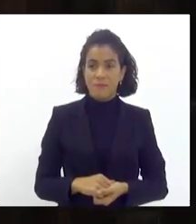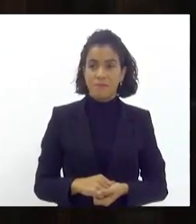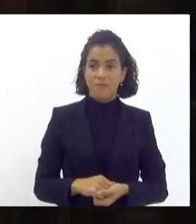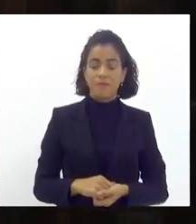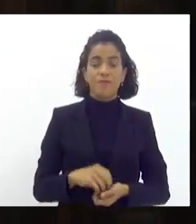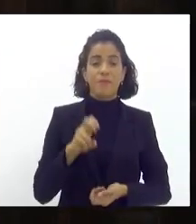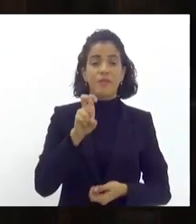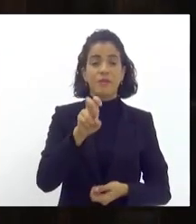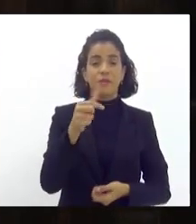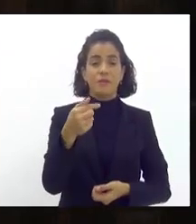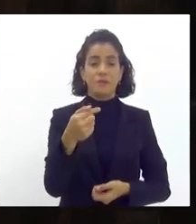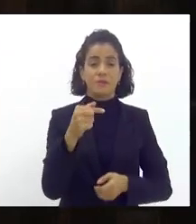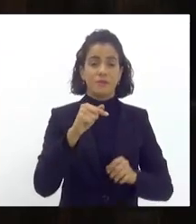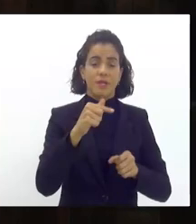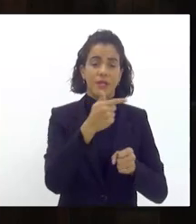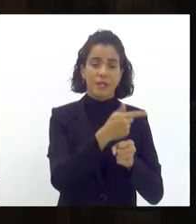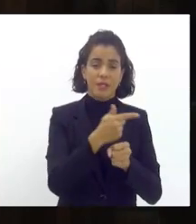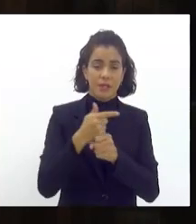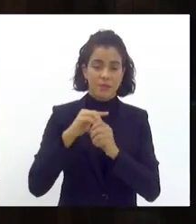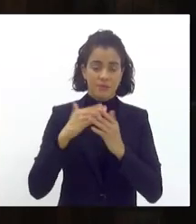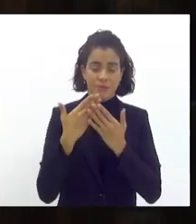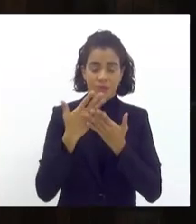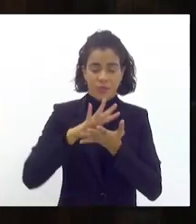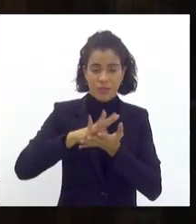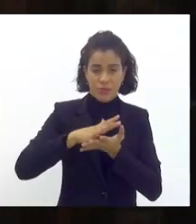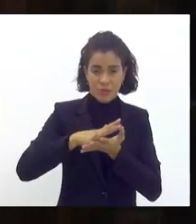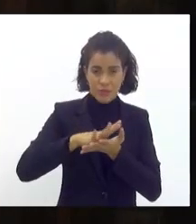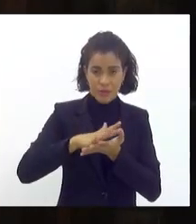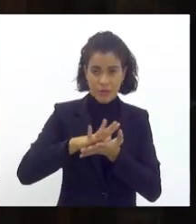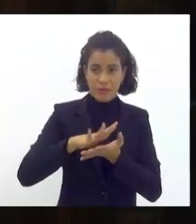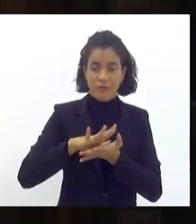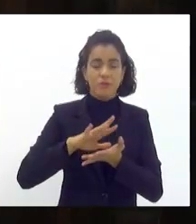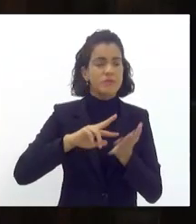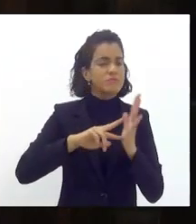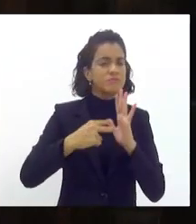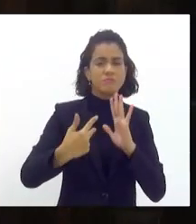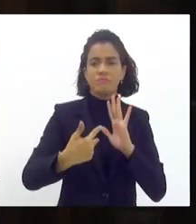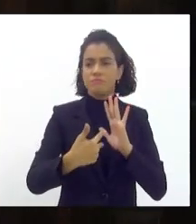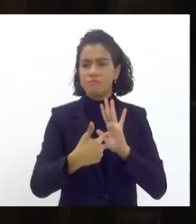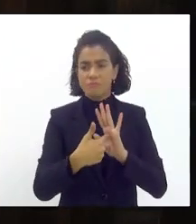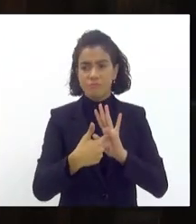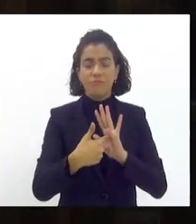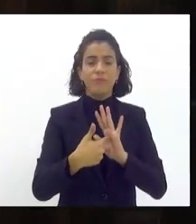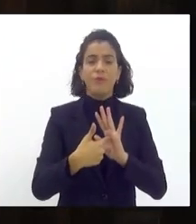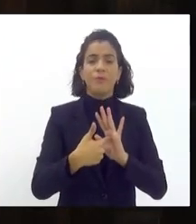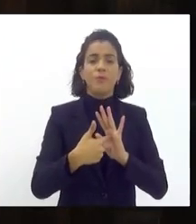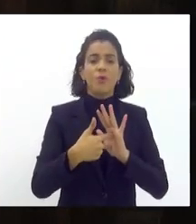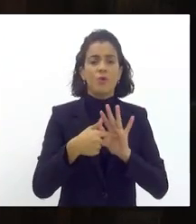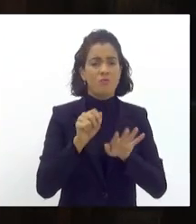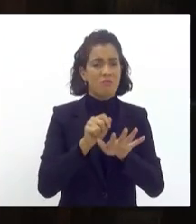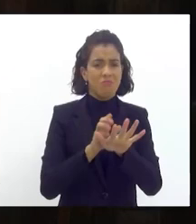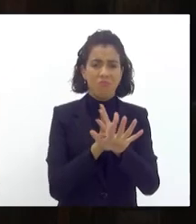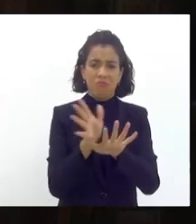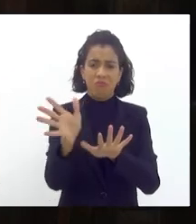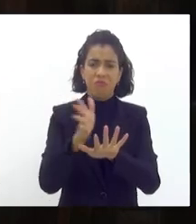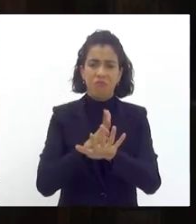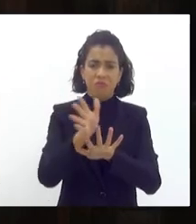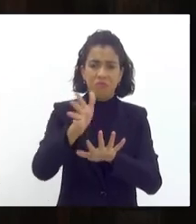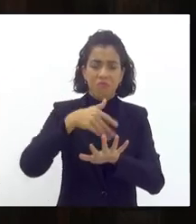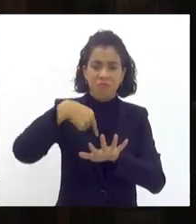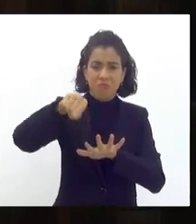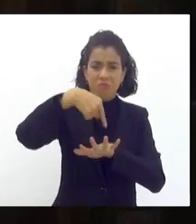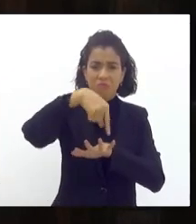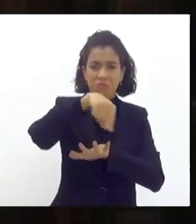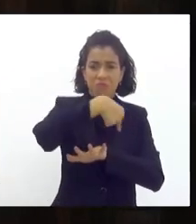57 escolas de samba no Rio de Janeiro ela significa uma capilaridade imensa estamos em todo